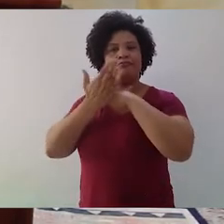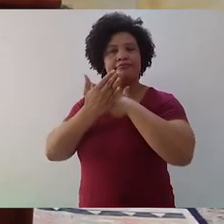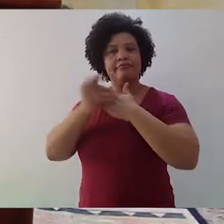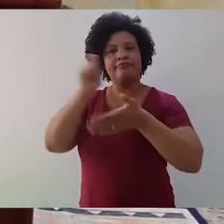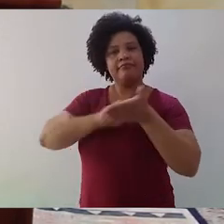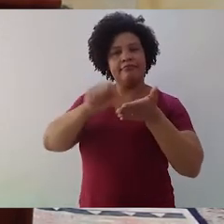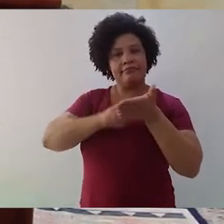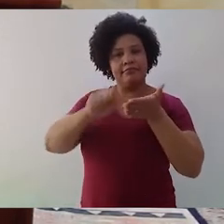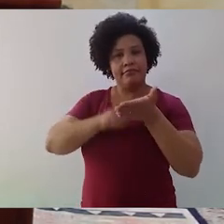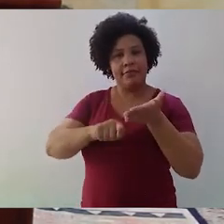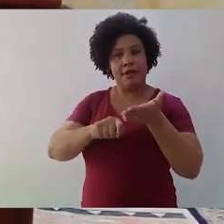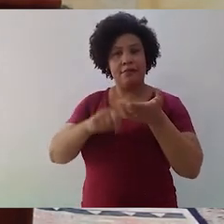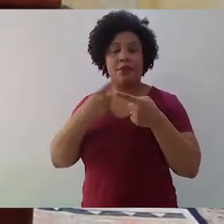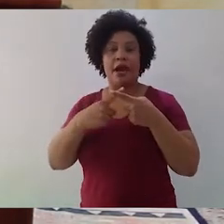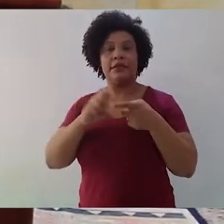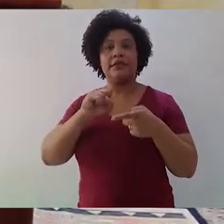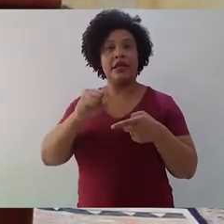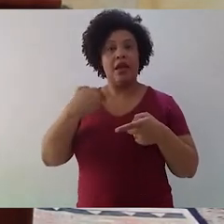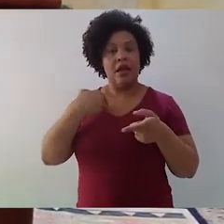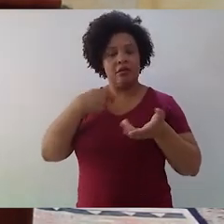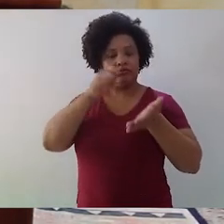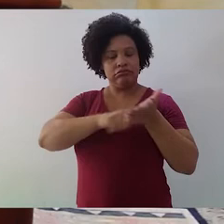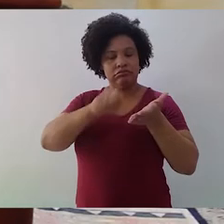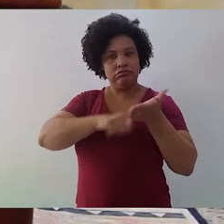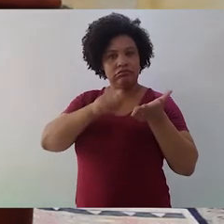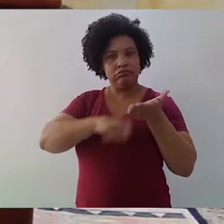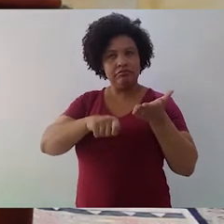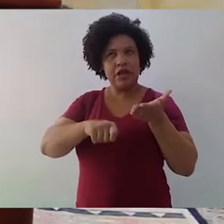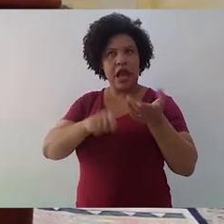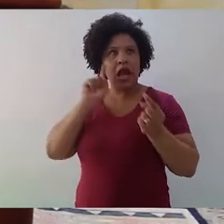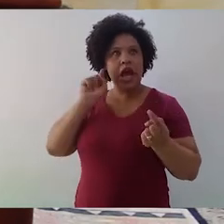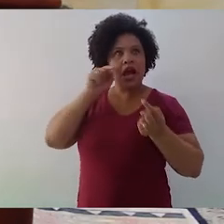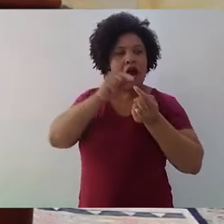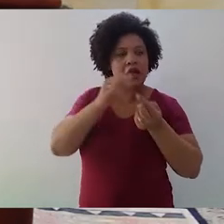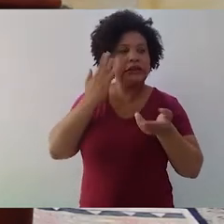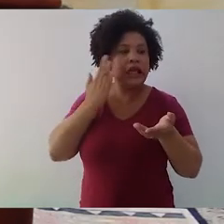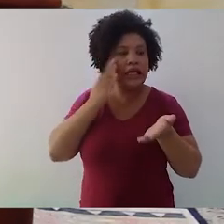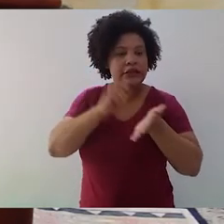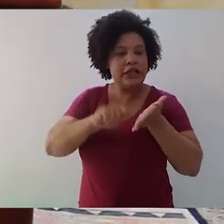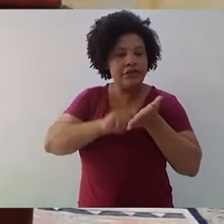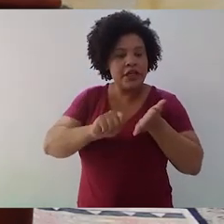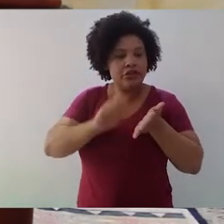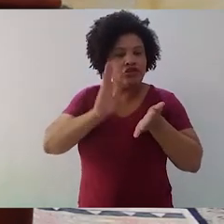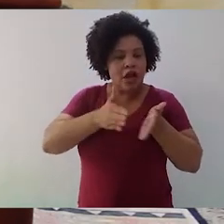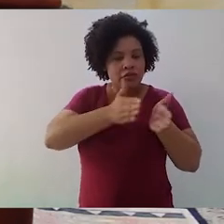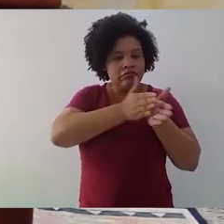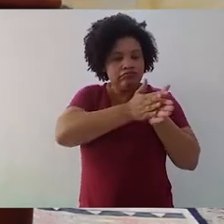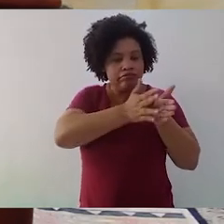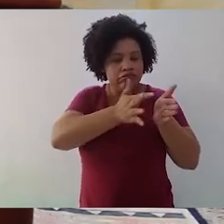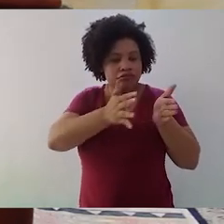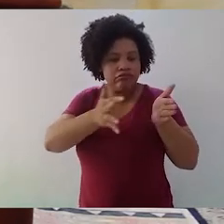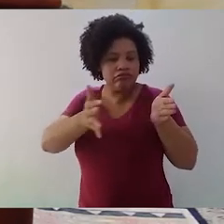Porque se como escritor, alguém souber o que pretende, ficará mais fácil delinear a sua obra